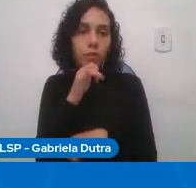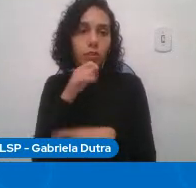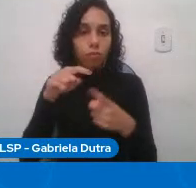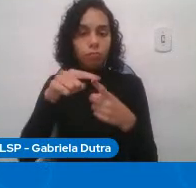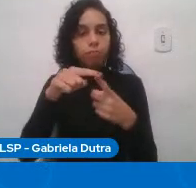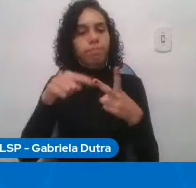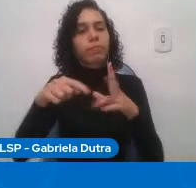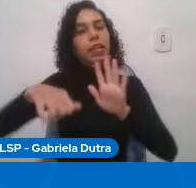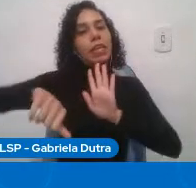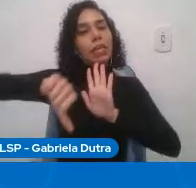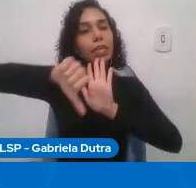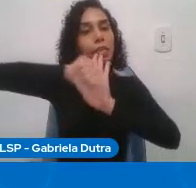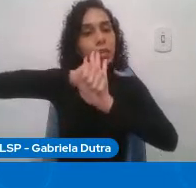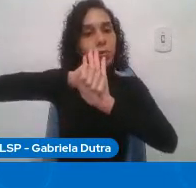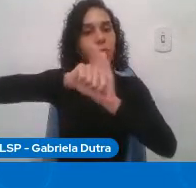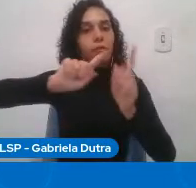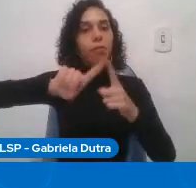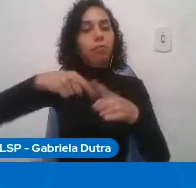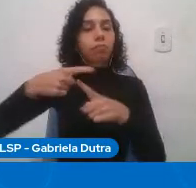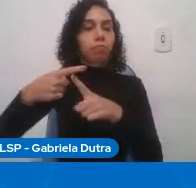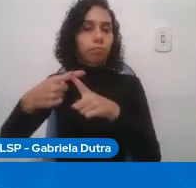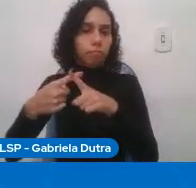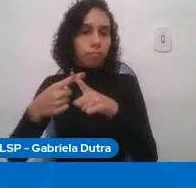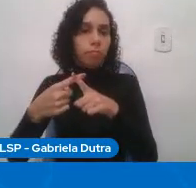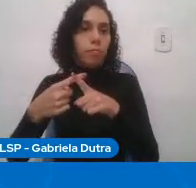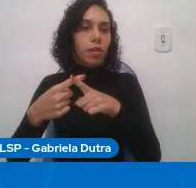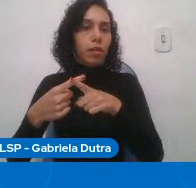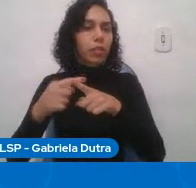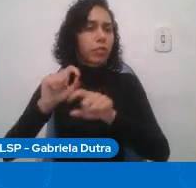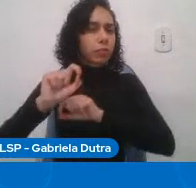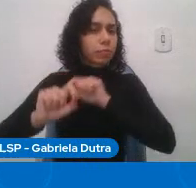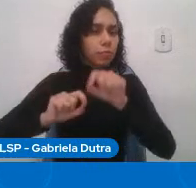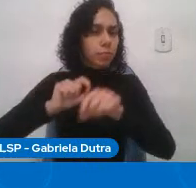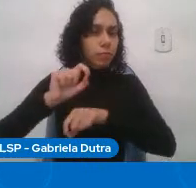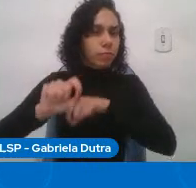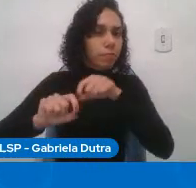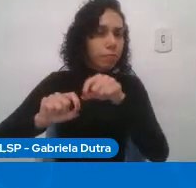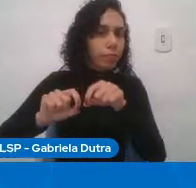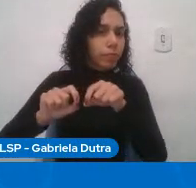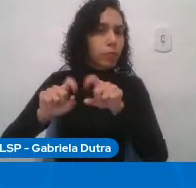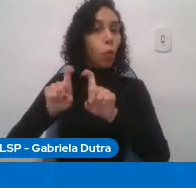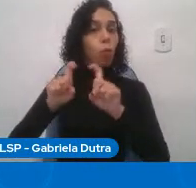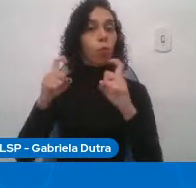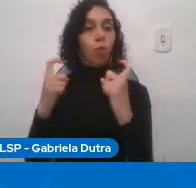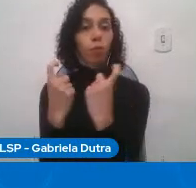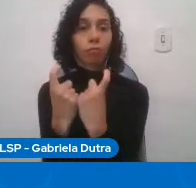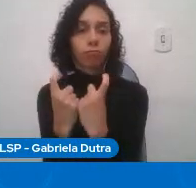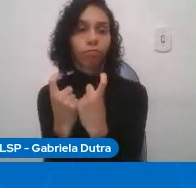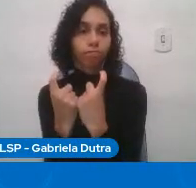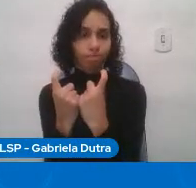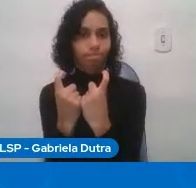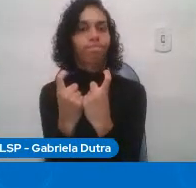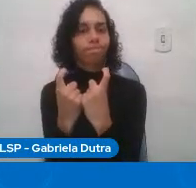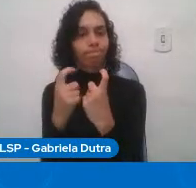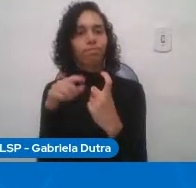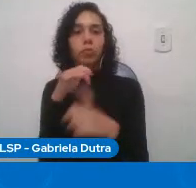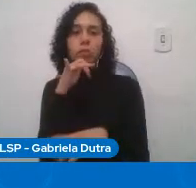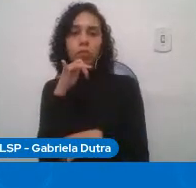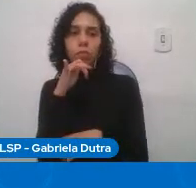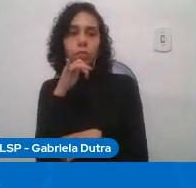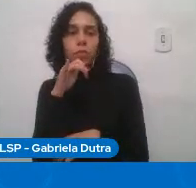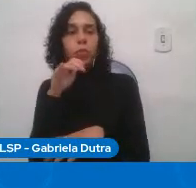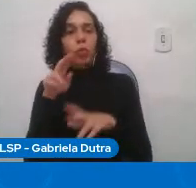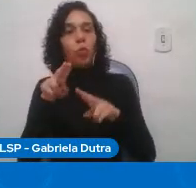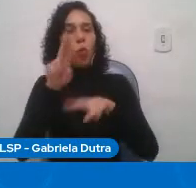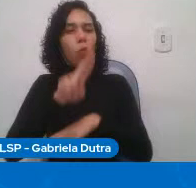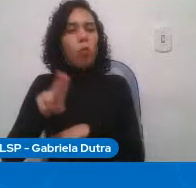por meio de processamento de imagens do rosto das pessoas, de imagens faciais.